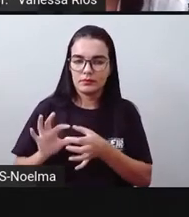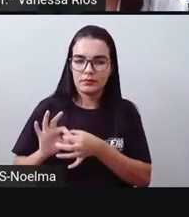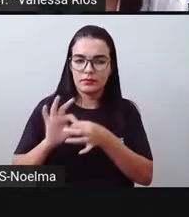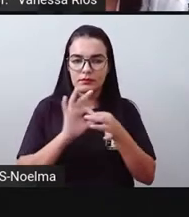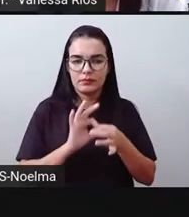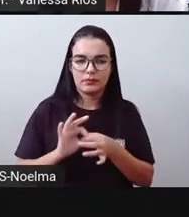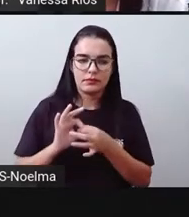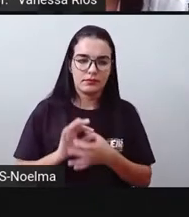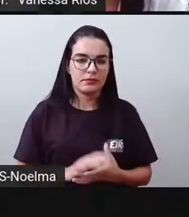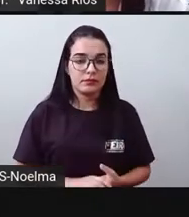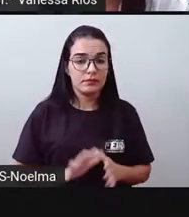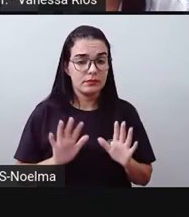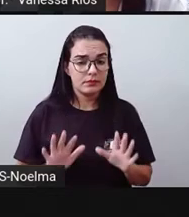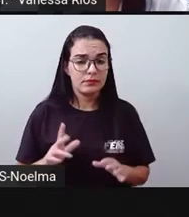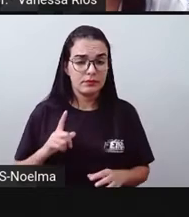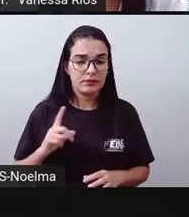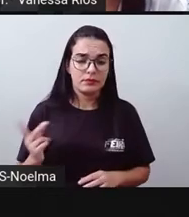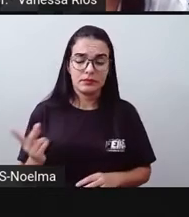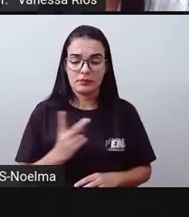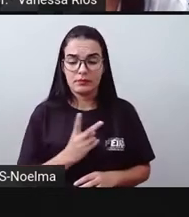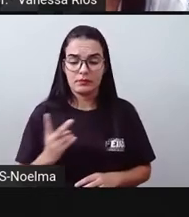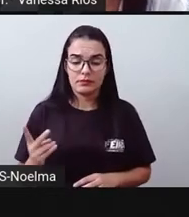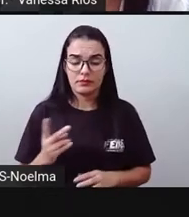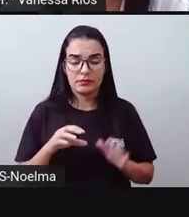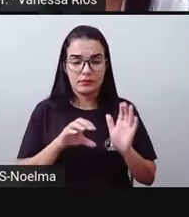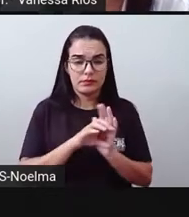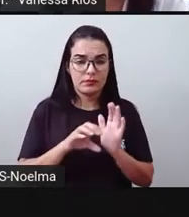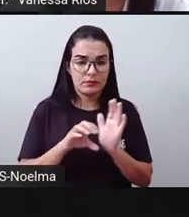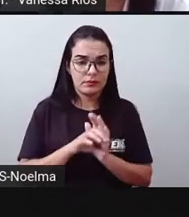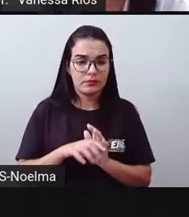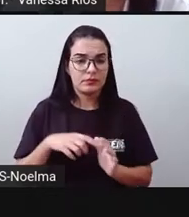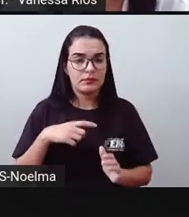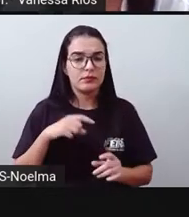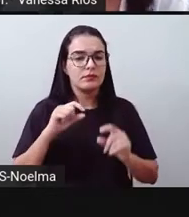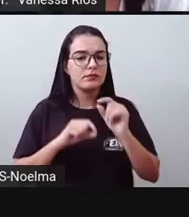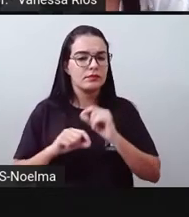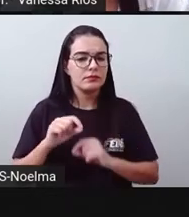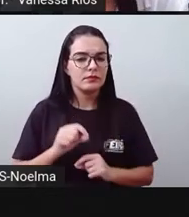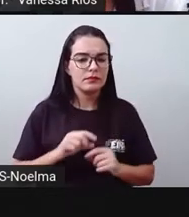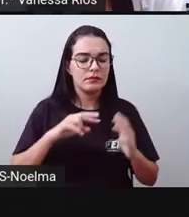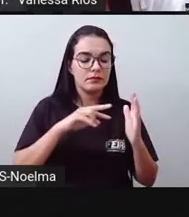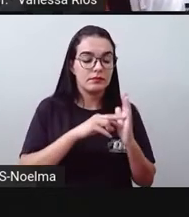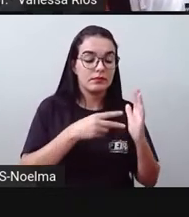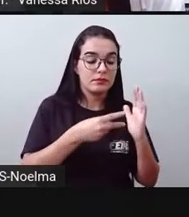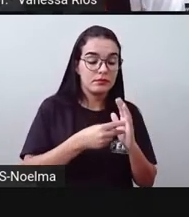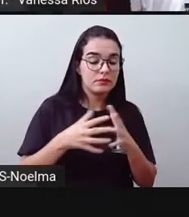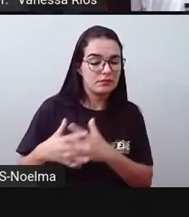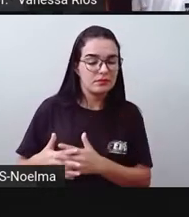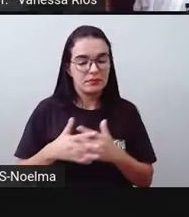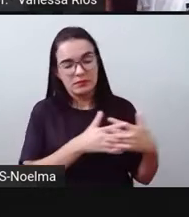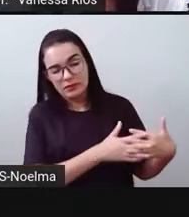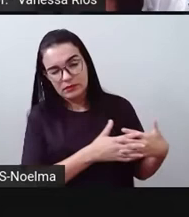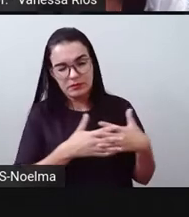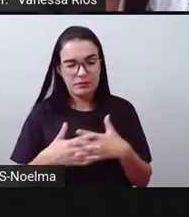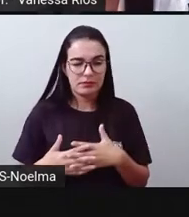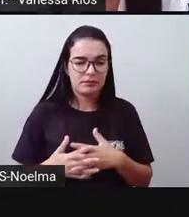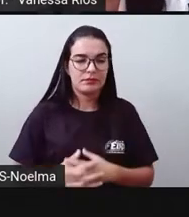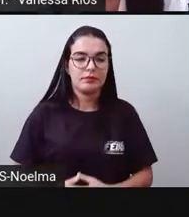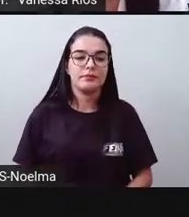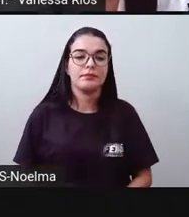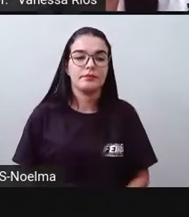confunde esses dois conceitos. O que diz respeito à arte e o que diz respeito à cultura.